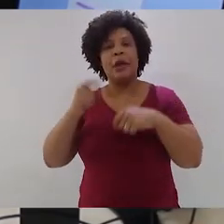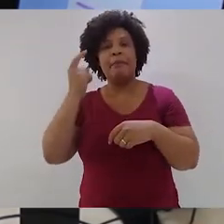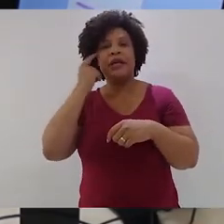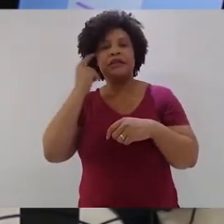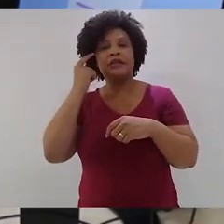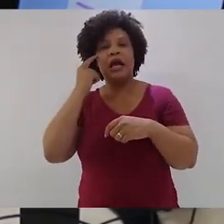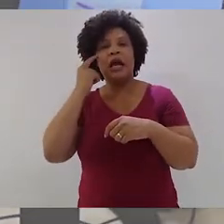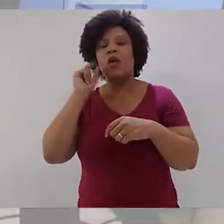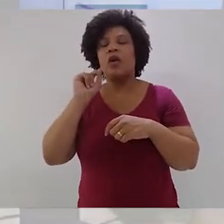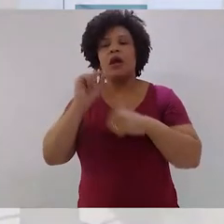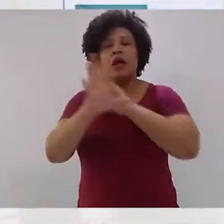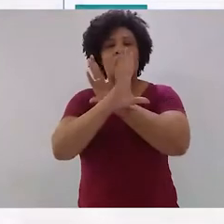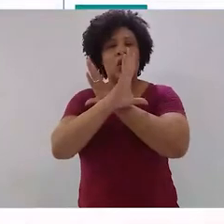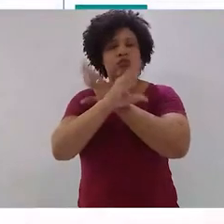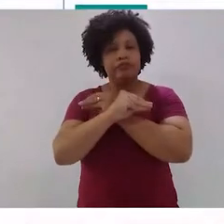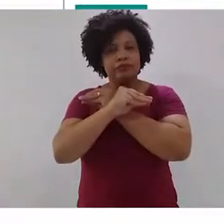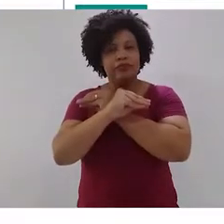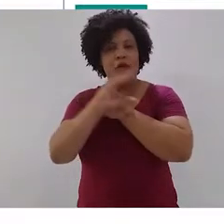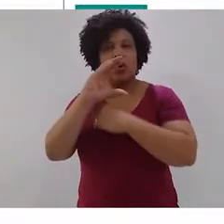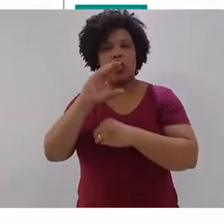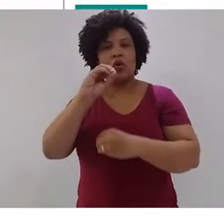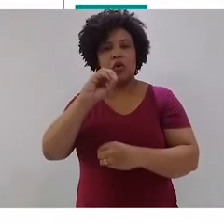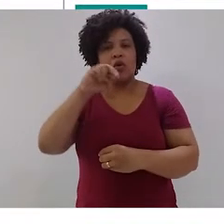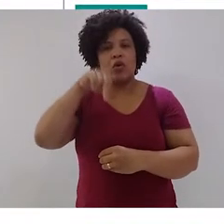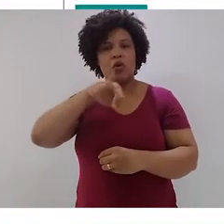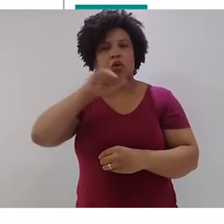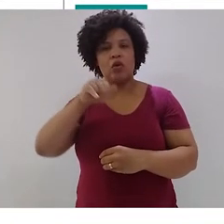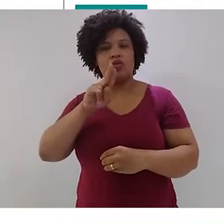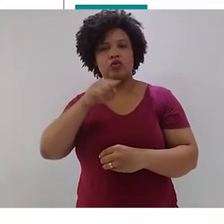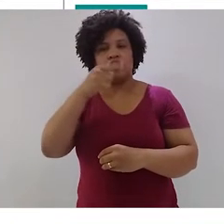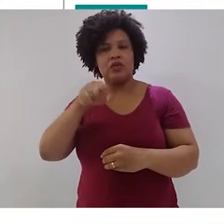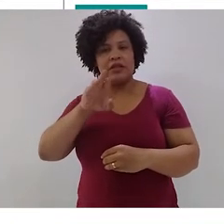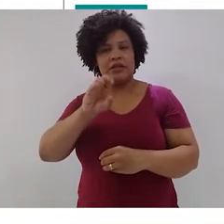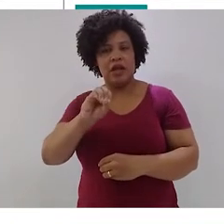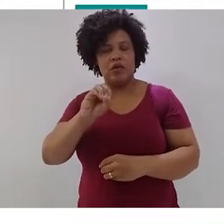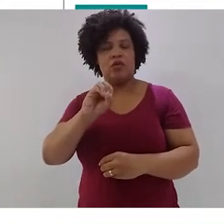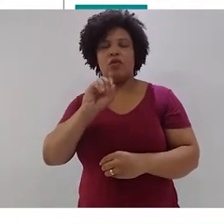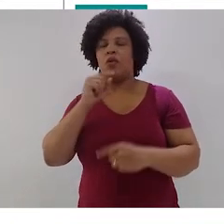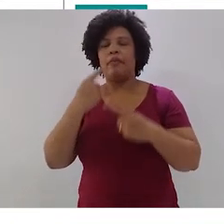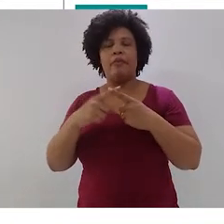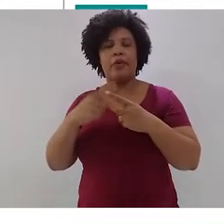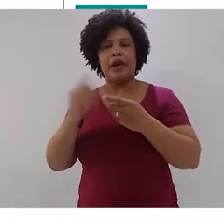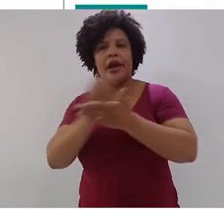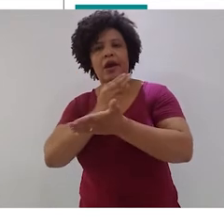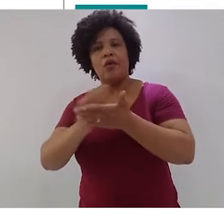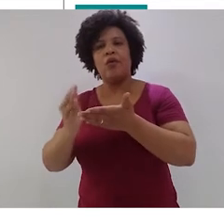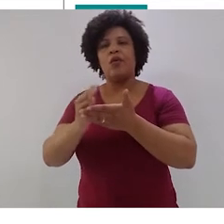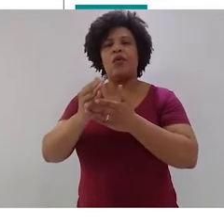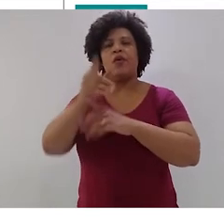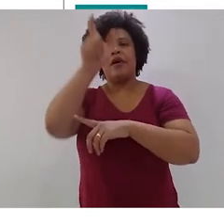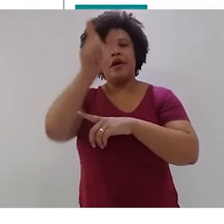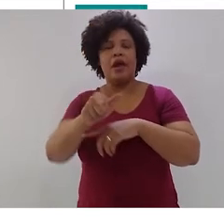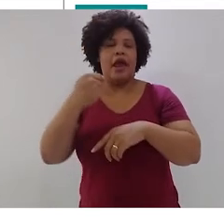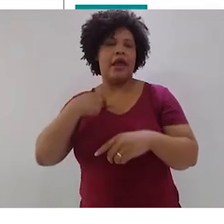conjunções, principalmente adjetivas e alternativas, porque quando um escritor coloca eu sou um camarada,